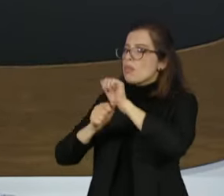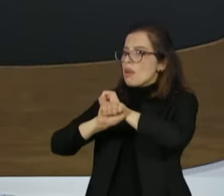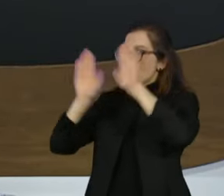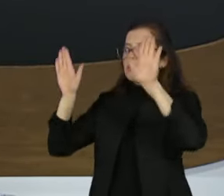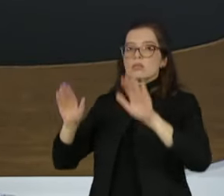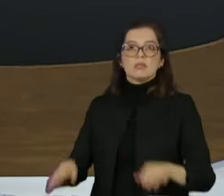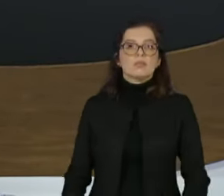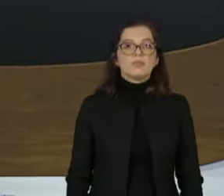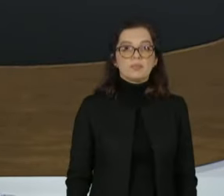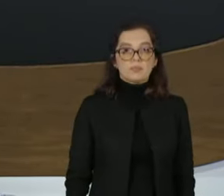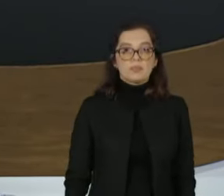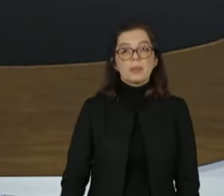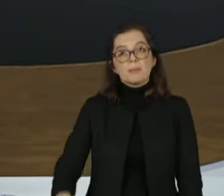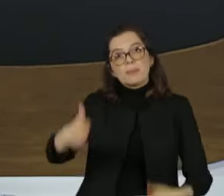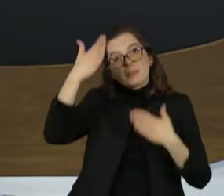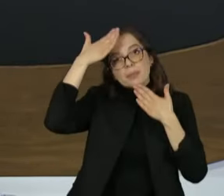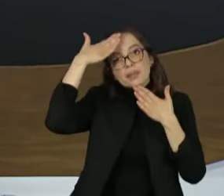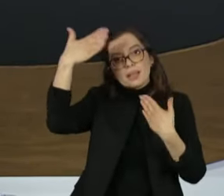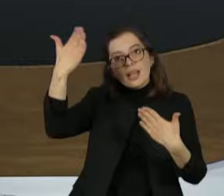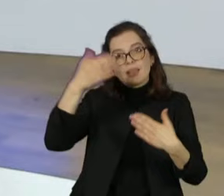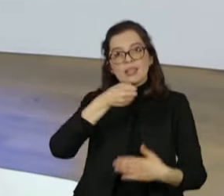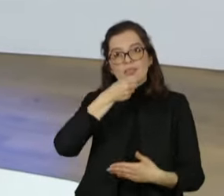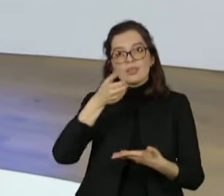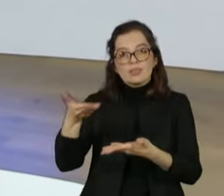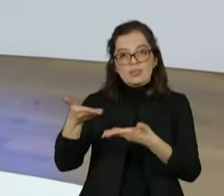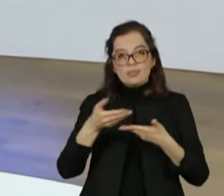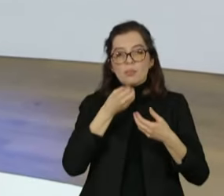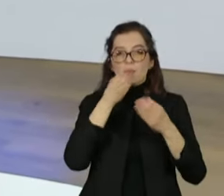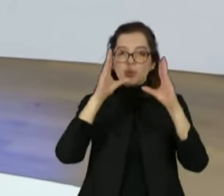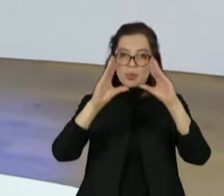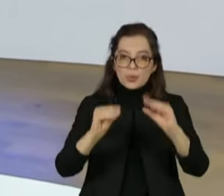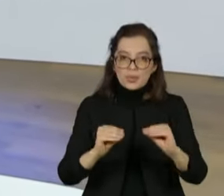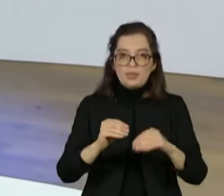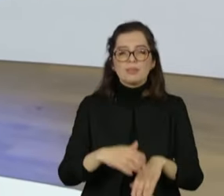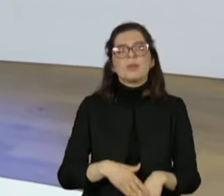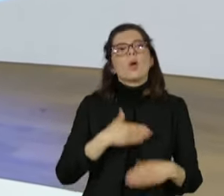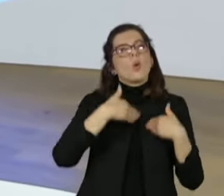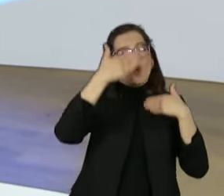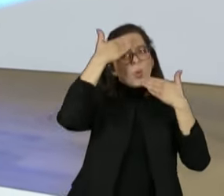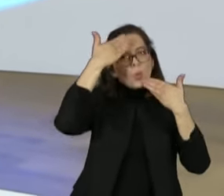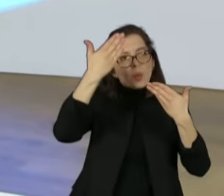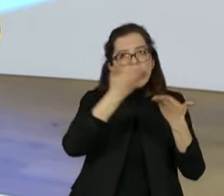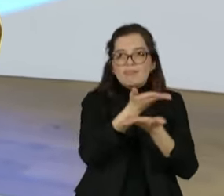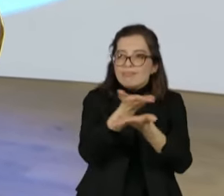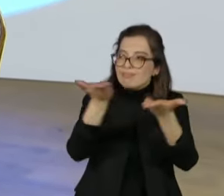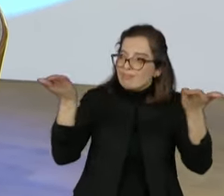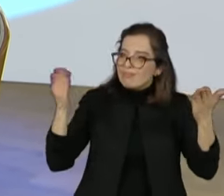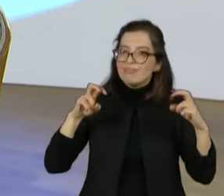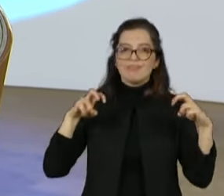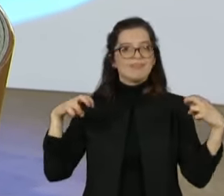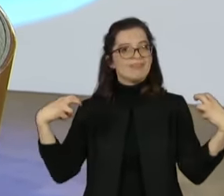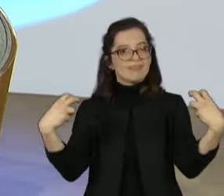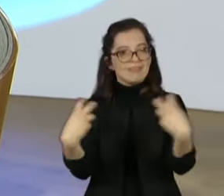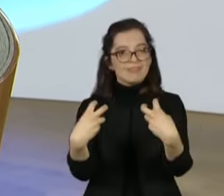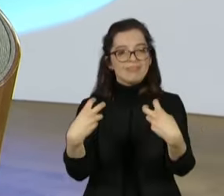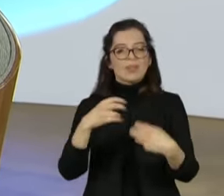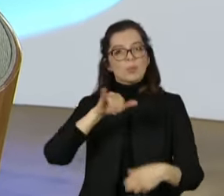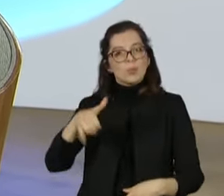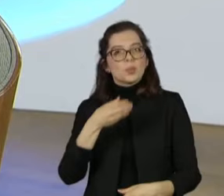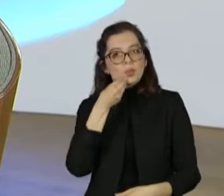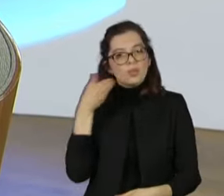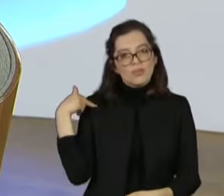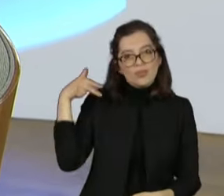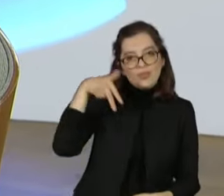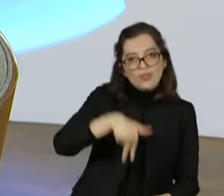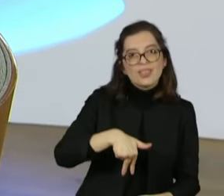obrigada pela sua entrevista nesta noite. Obrigada. Eu gostaria de agradecer o Roda Viva, agradecer a todos vocês pela oportunidade. Se me permitir,